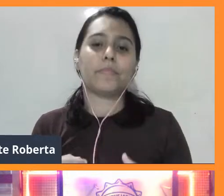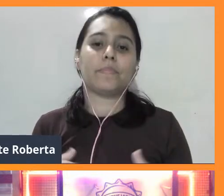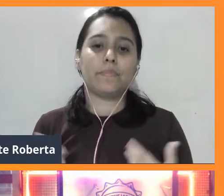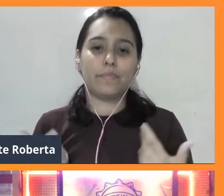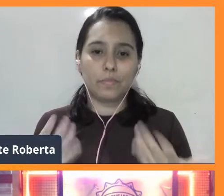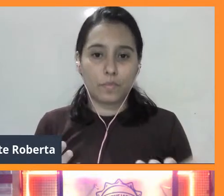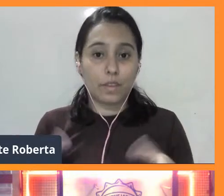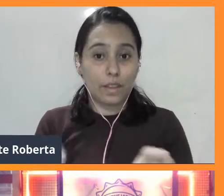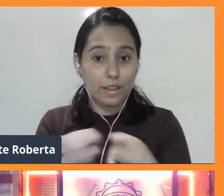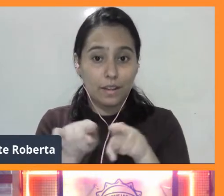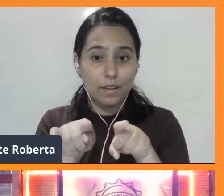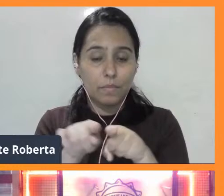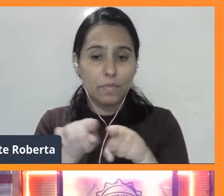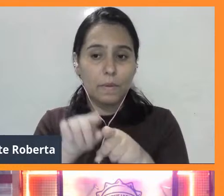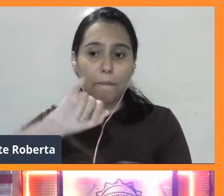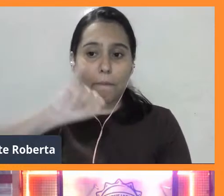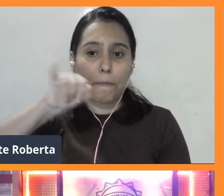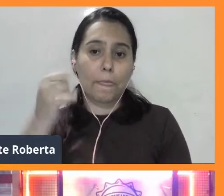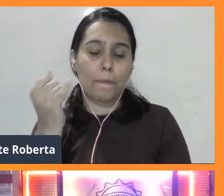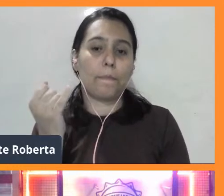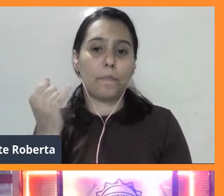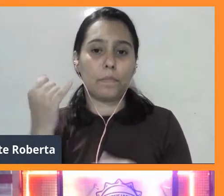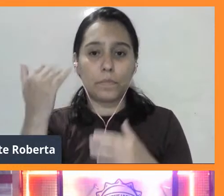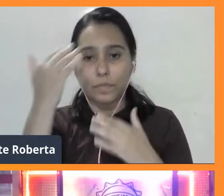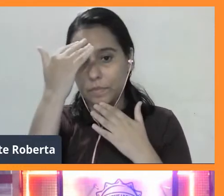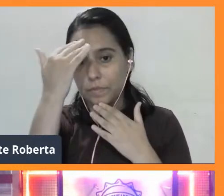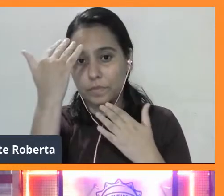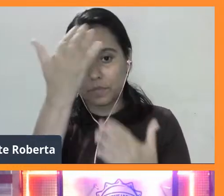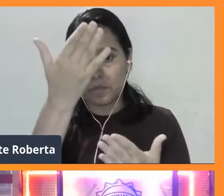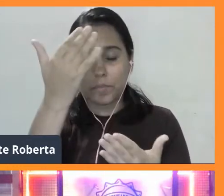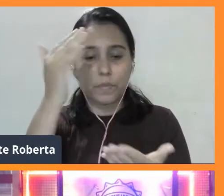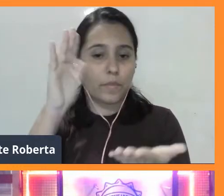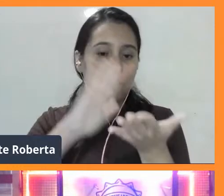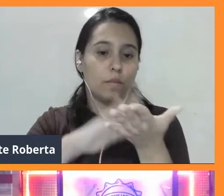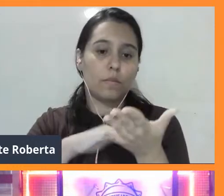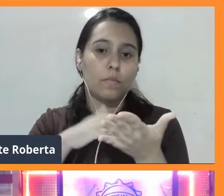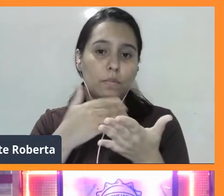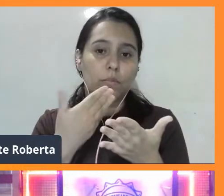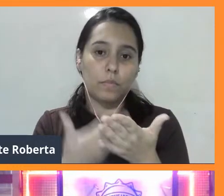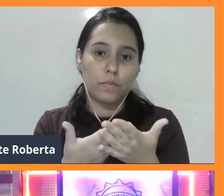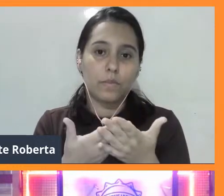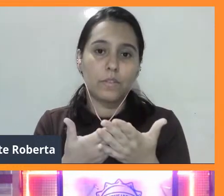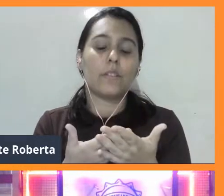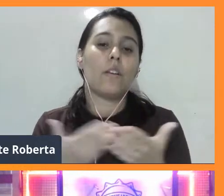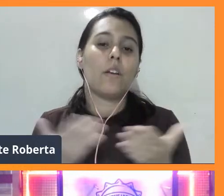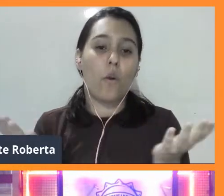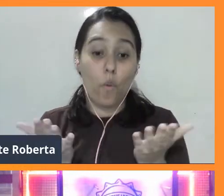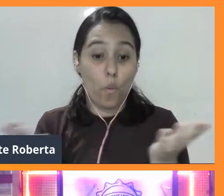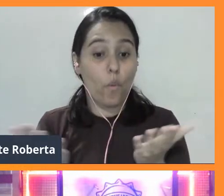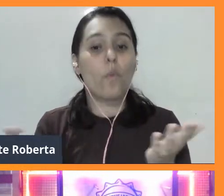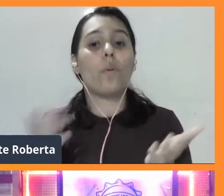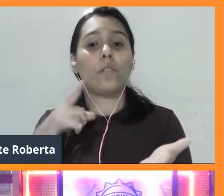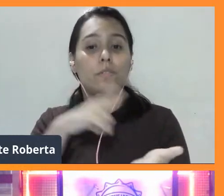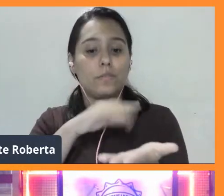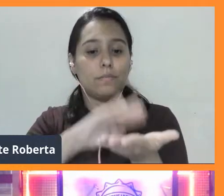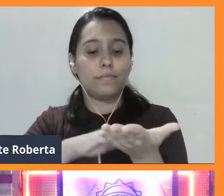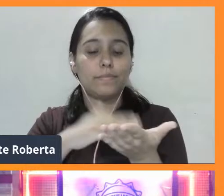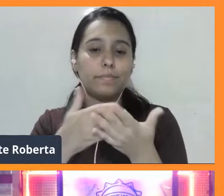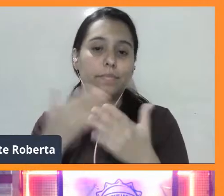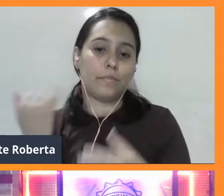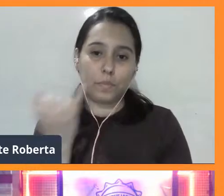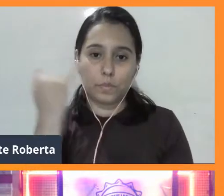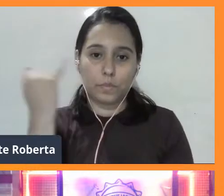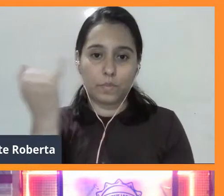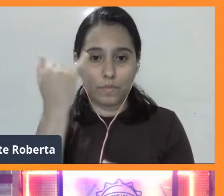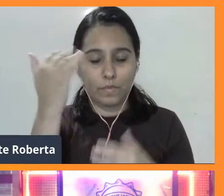aproveitar para agradecer também a nossa intérprete, tá? A gente está tendo hoje o intérprete em Libras, que é muito importante. Então, gostaria de agradecer a